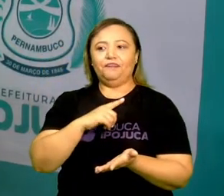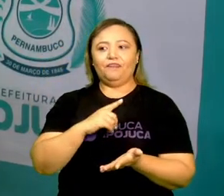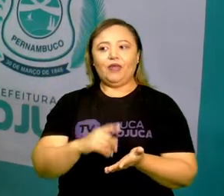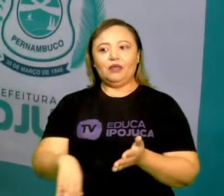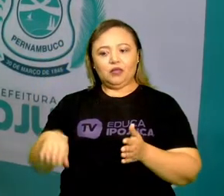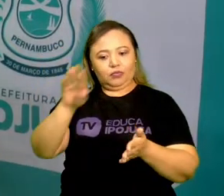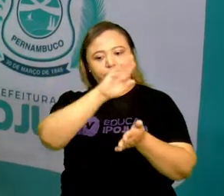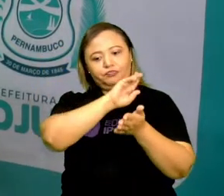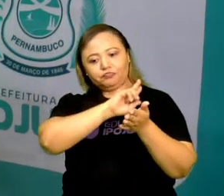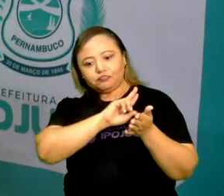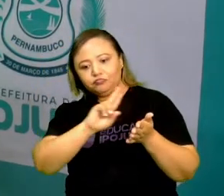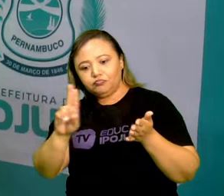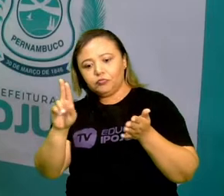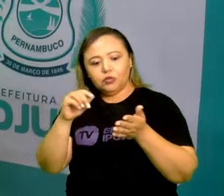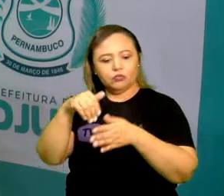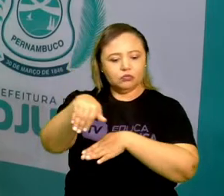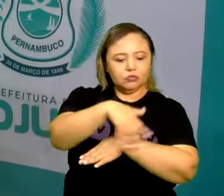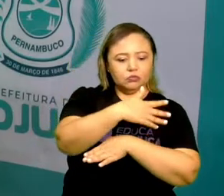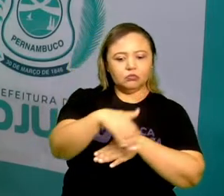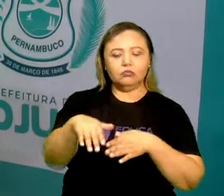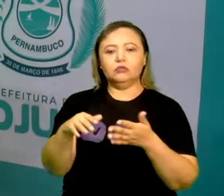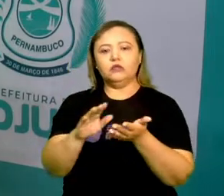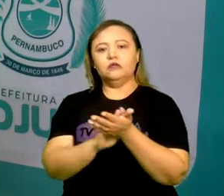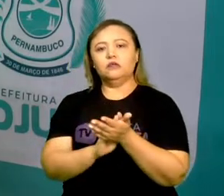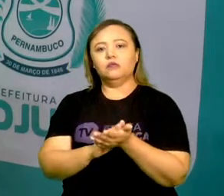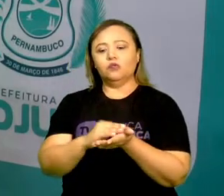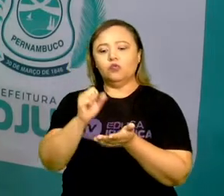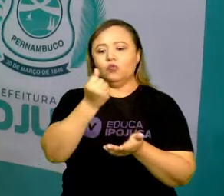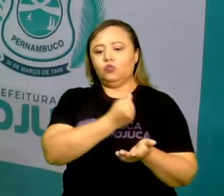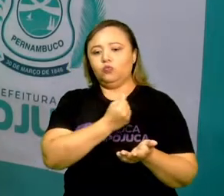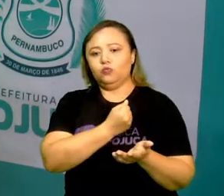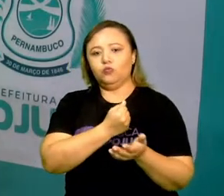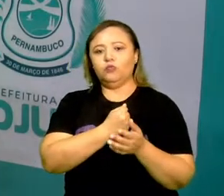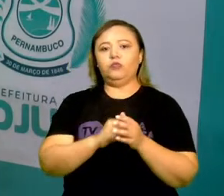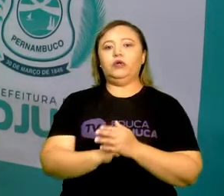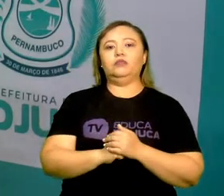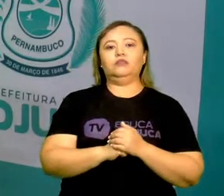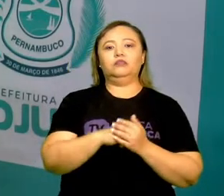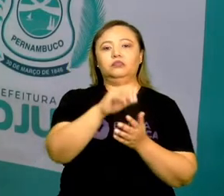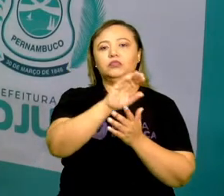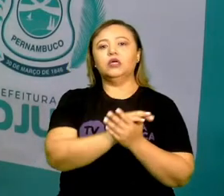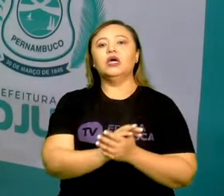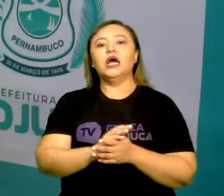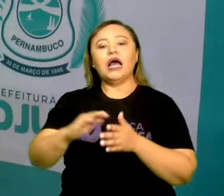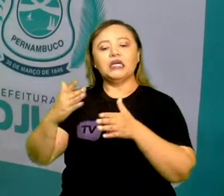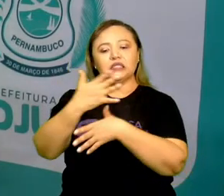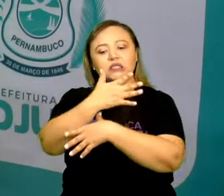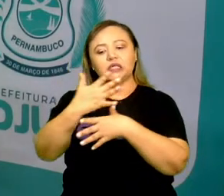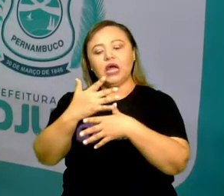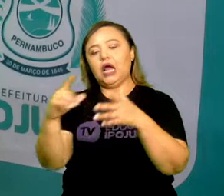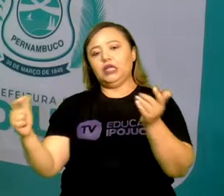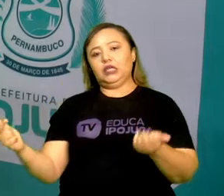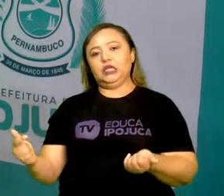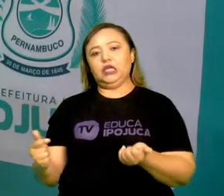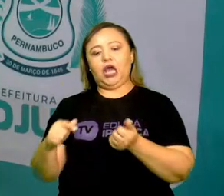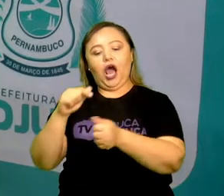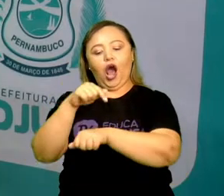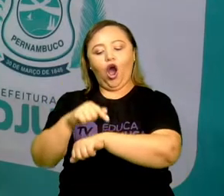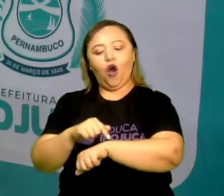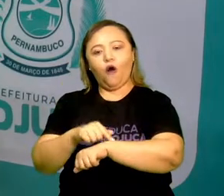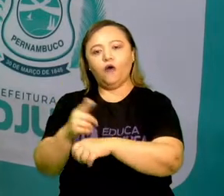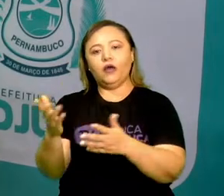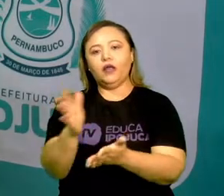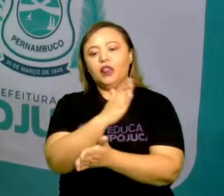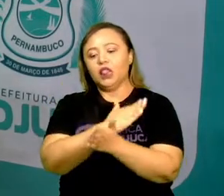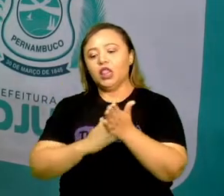está. A rua que você está, o número, o CEP da cidade, qual a cidade que você está, a hora que você está naquele